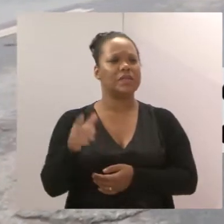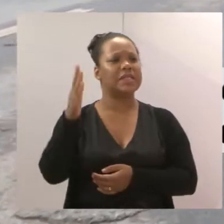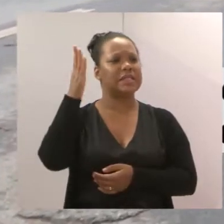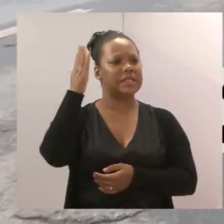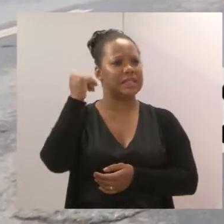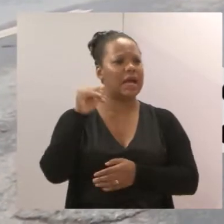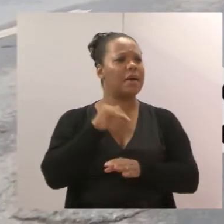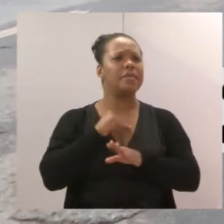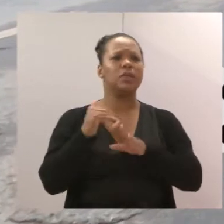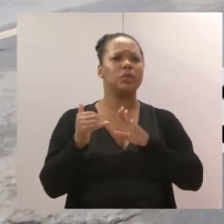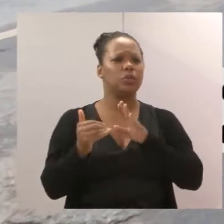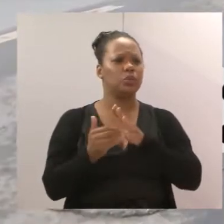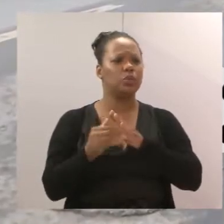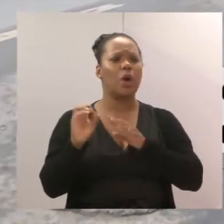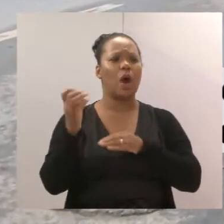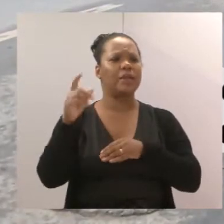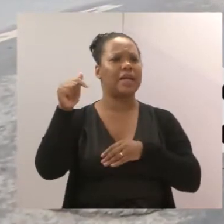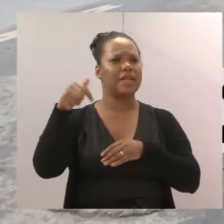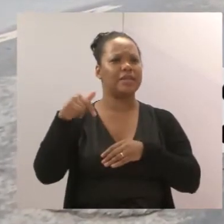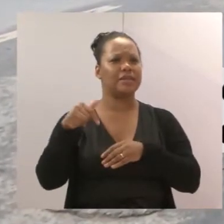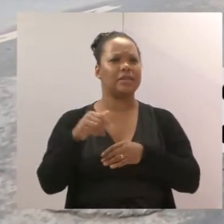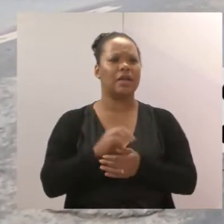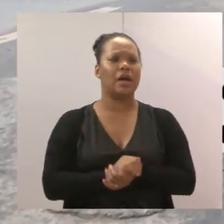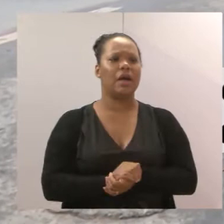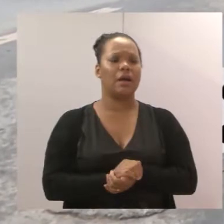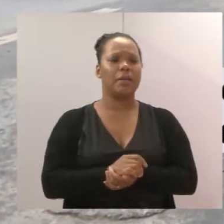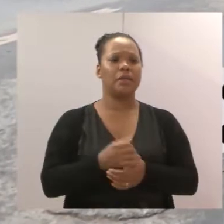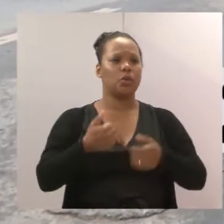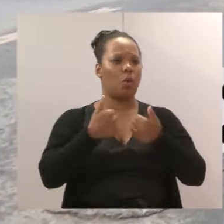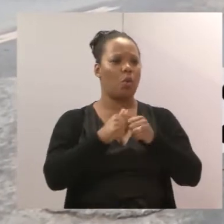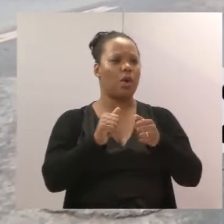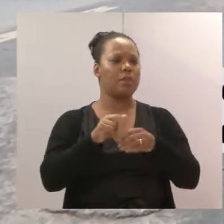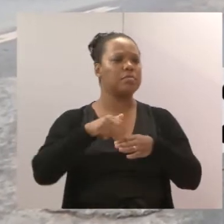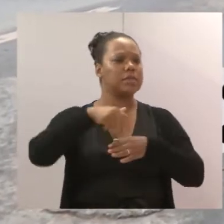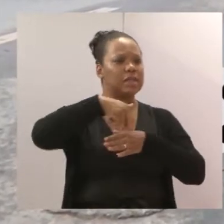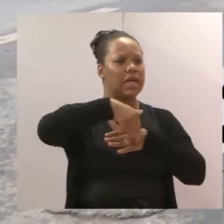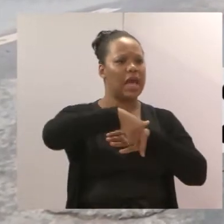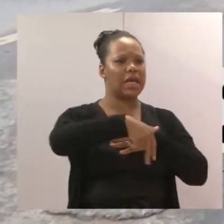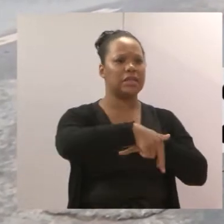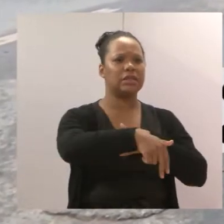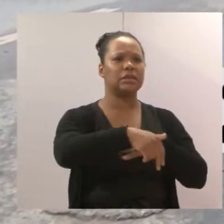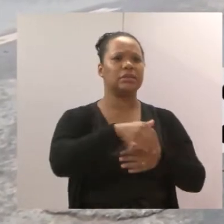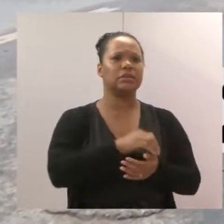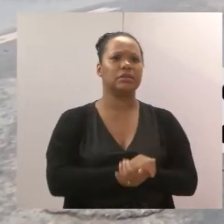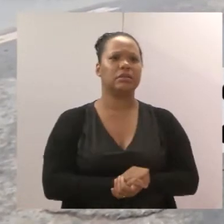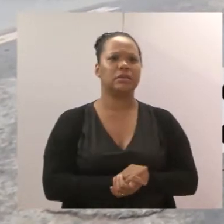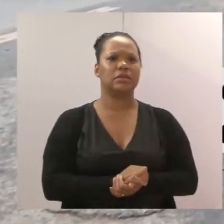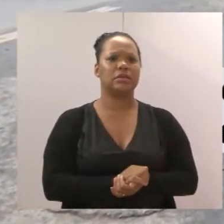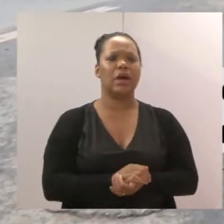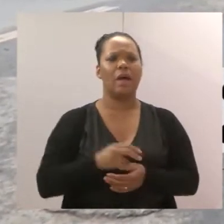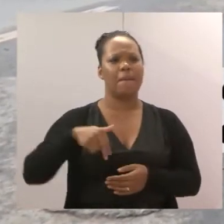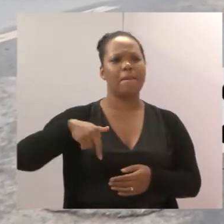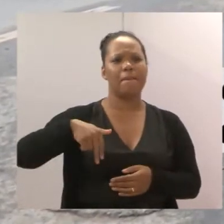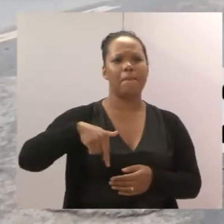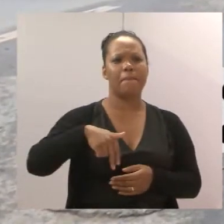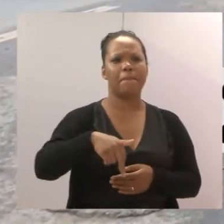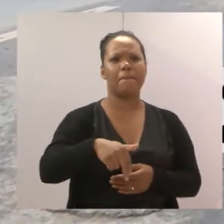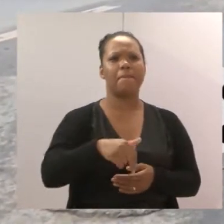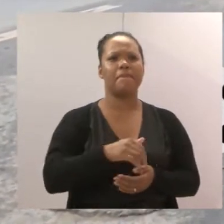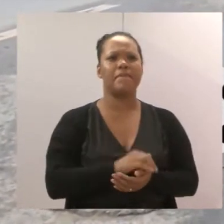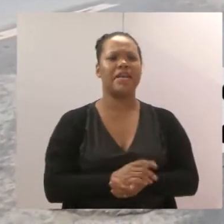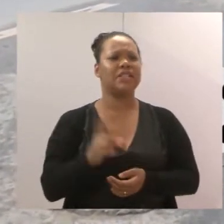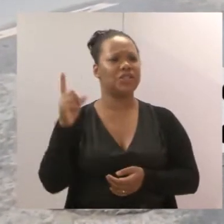tudo o que acontece aqui nessa rodovia. O pessoal desce do ônibus aqui, da casa de passagem, tem gente aqui que tem dificuldade para andar, gente que tem